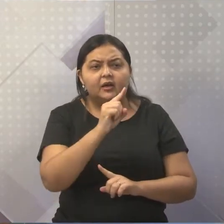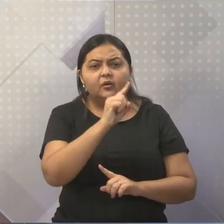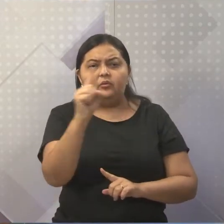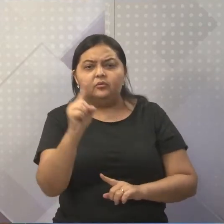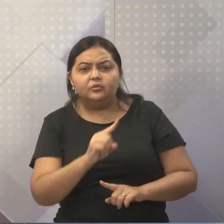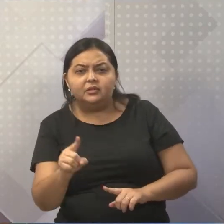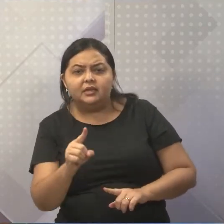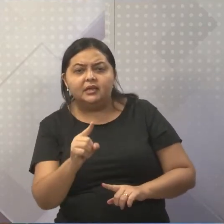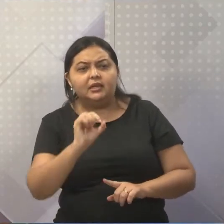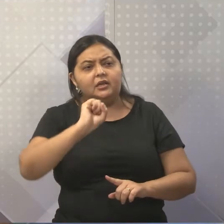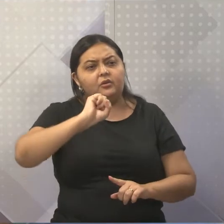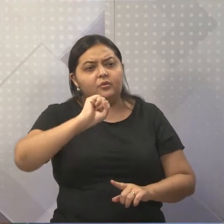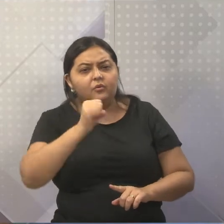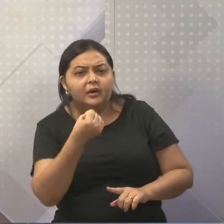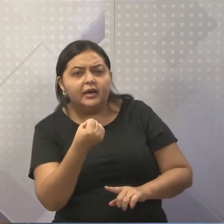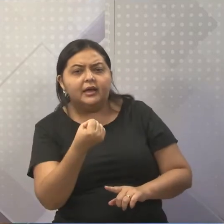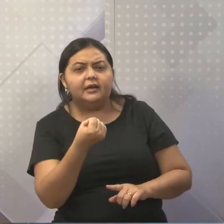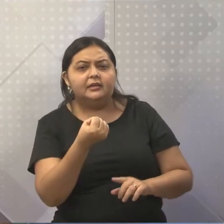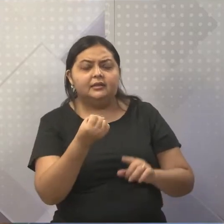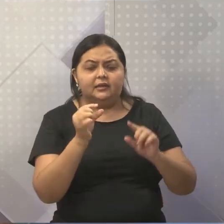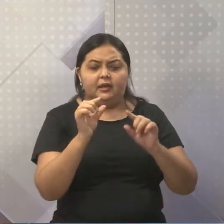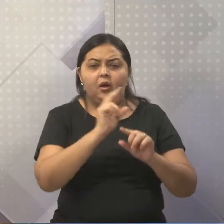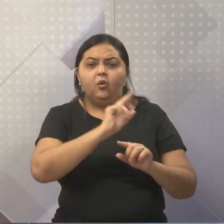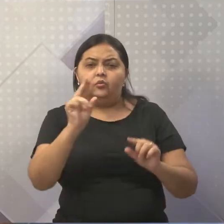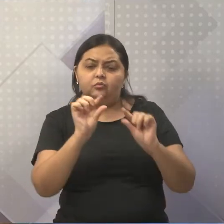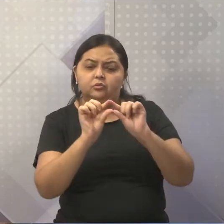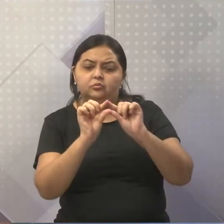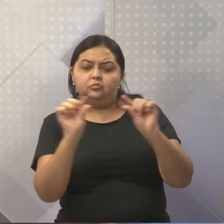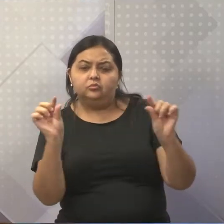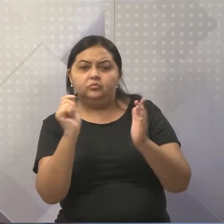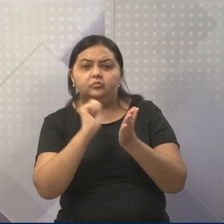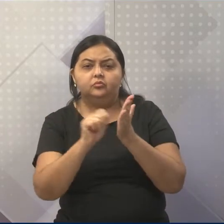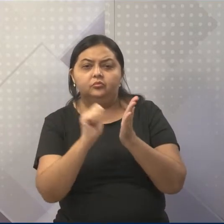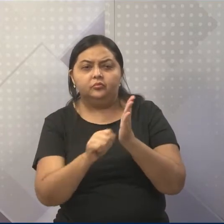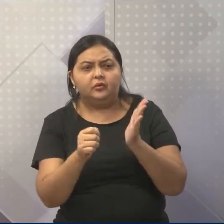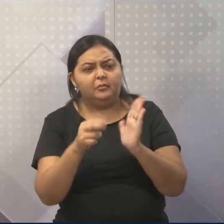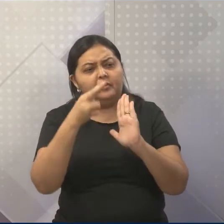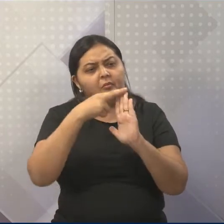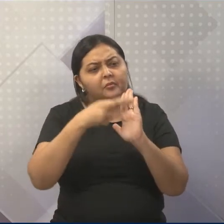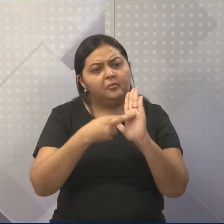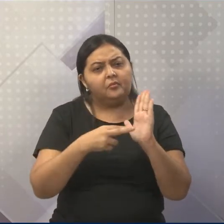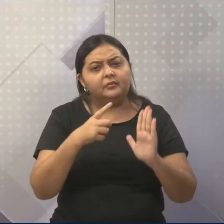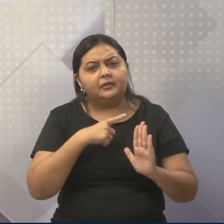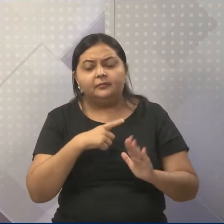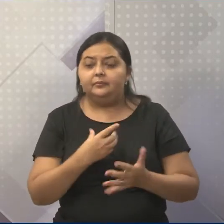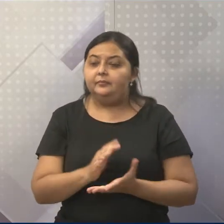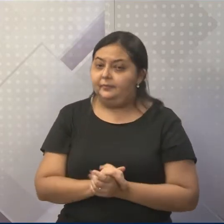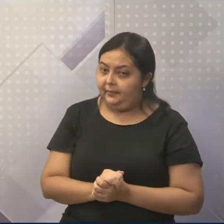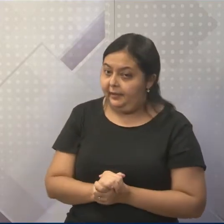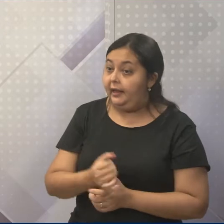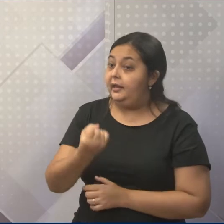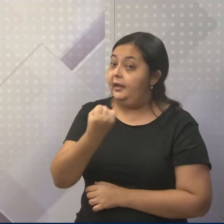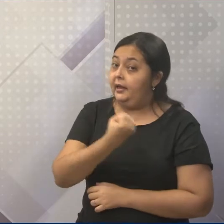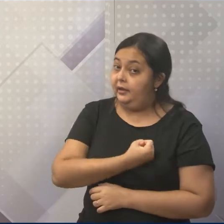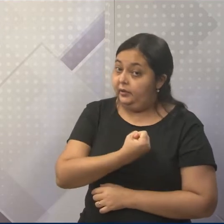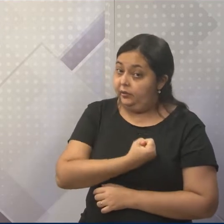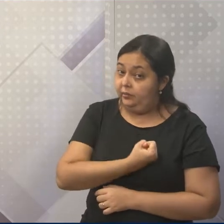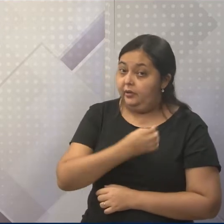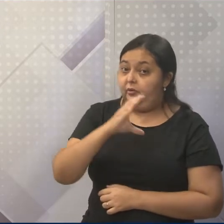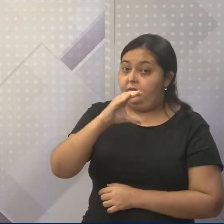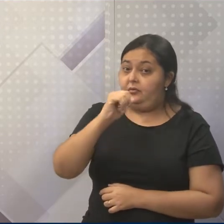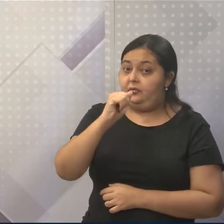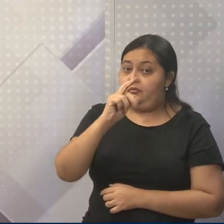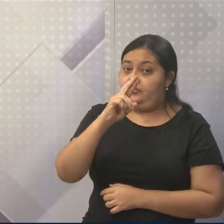do s, a parte do número extenso, como isso é definido, essas regras? Pronto. Primeiro, nós vamos lembrar que isso é um numeral cardinal.